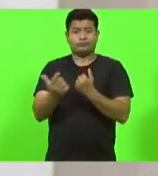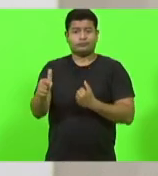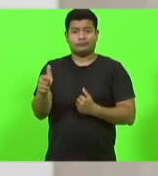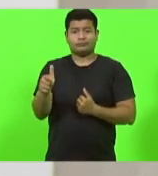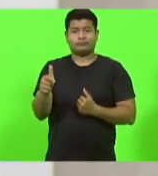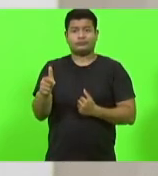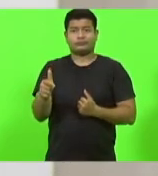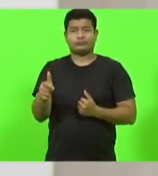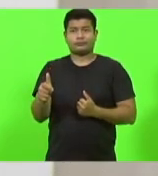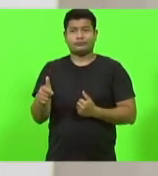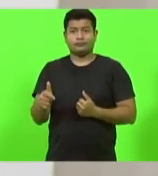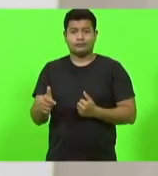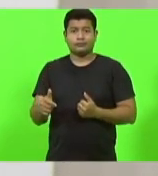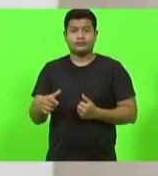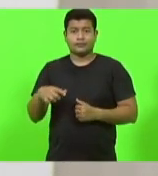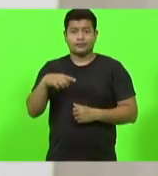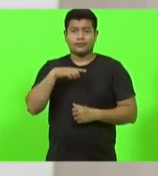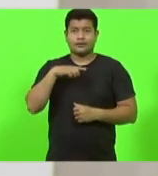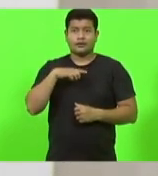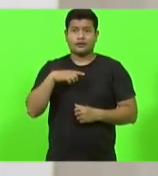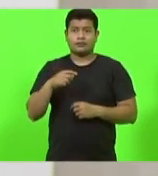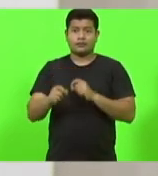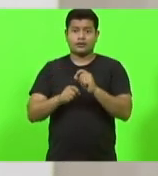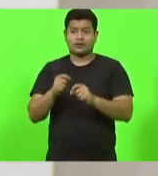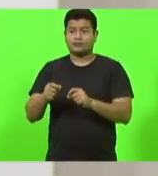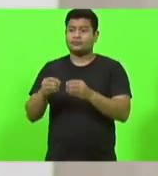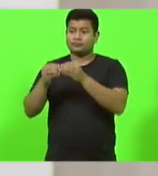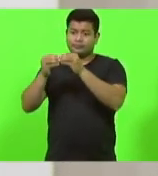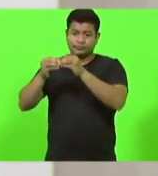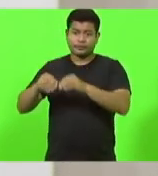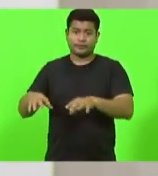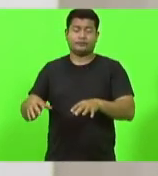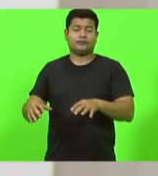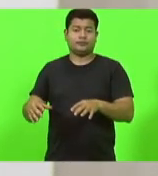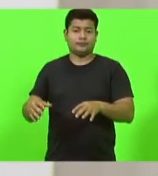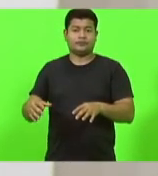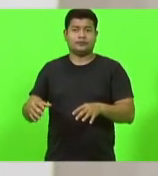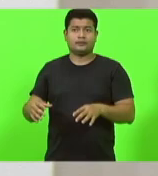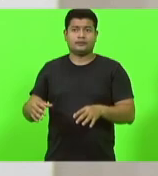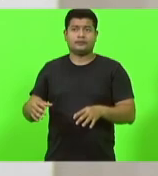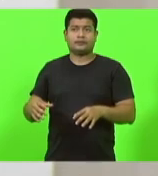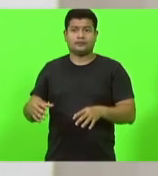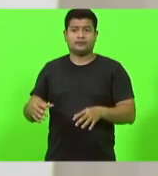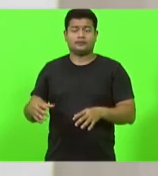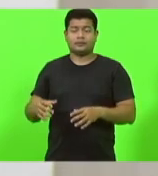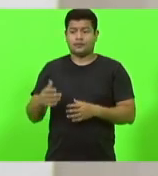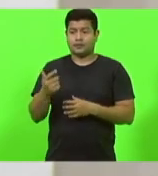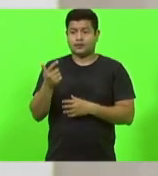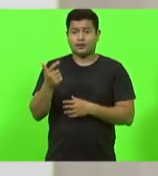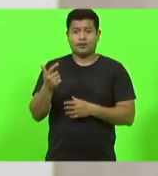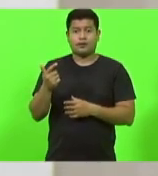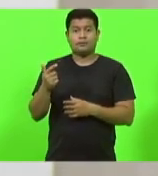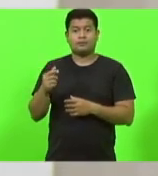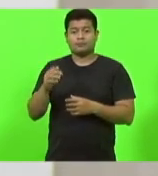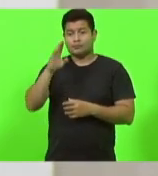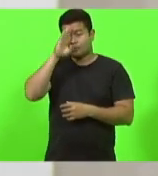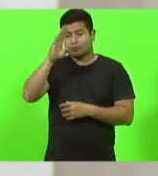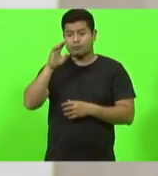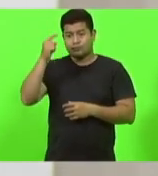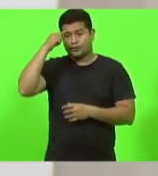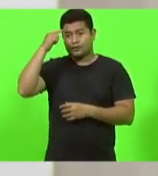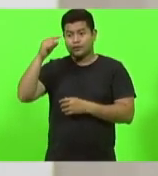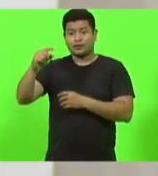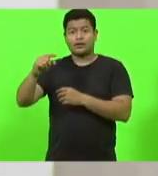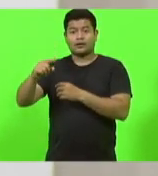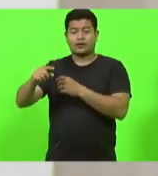eles têm um comprometimento da outra safra, porque ficam